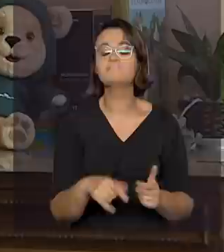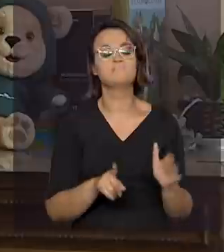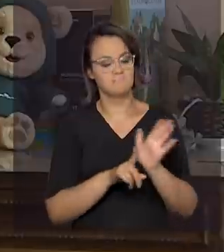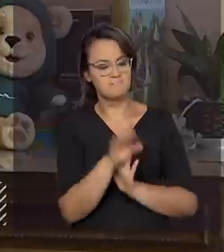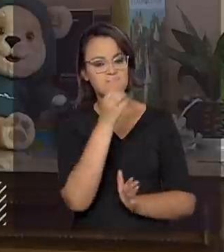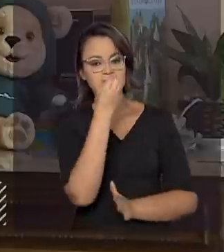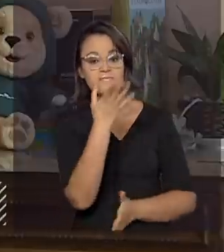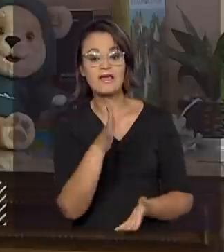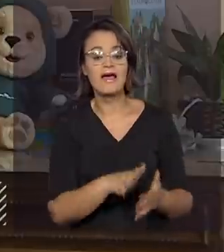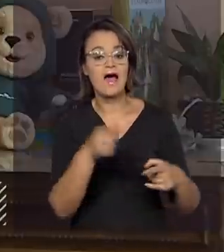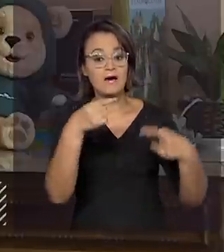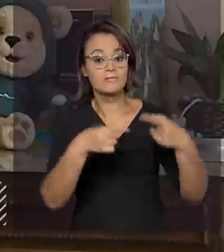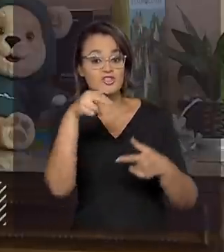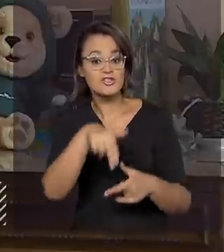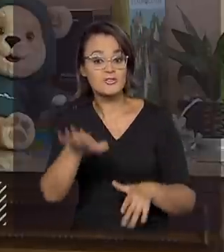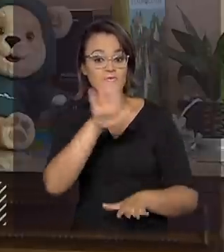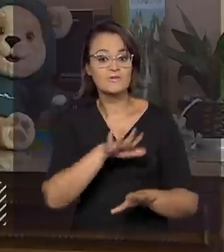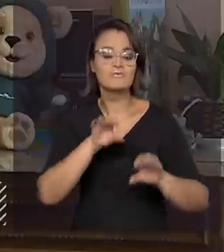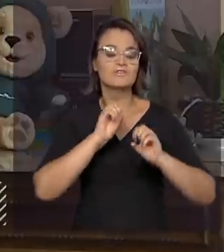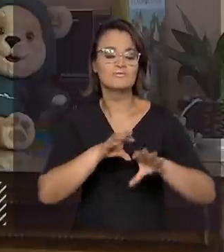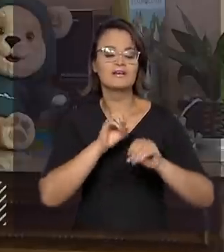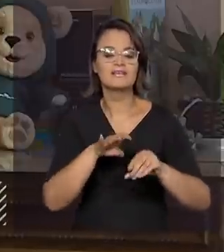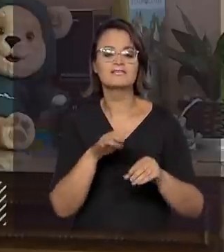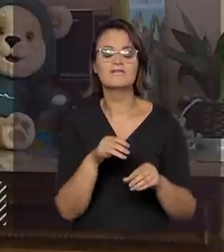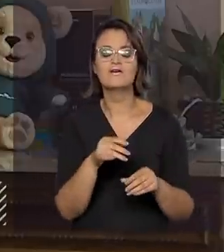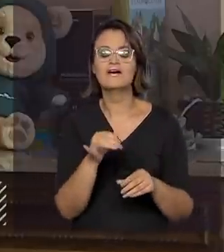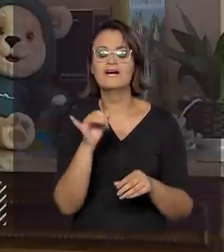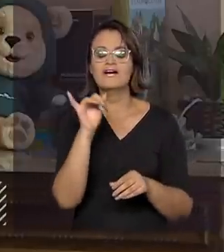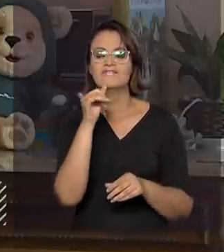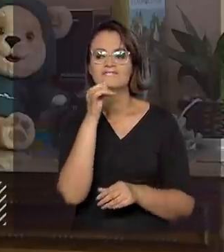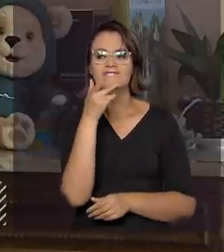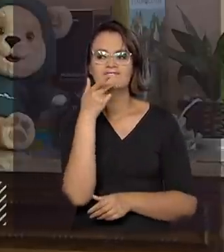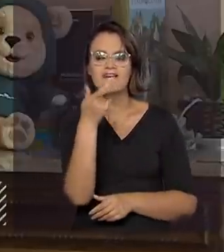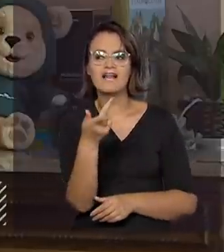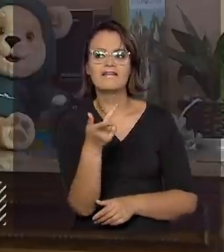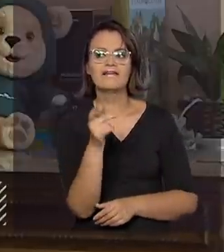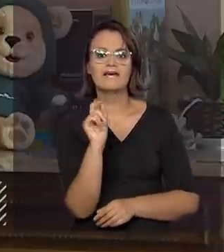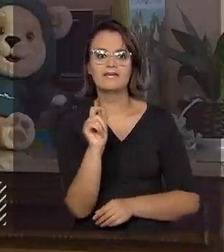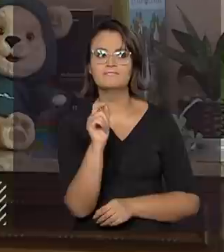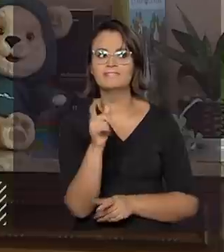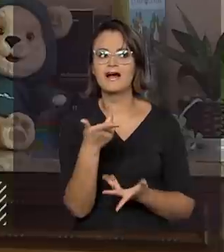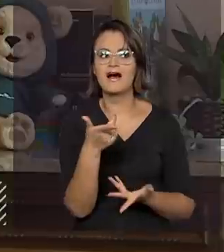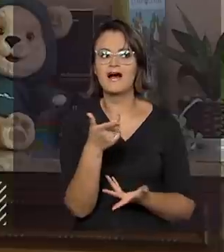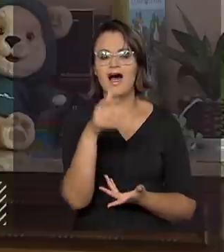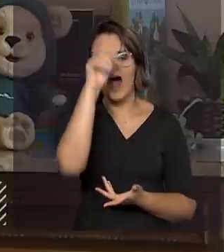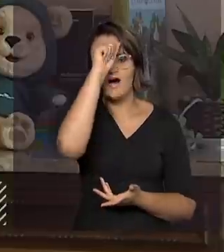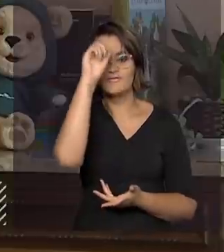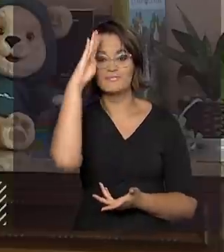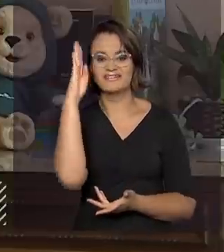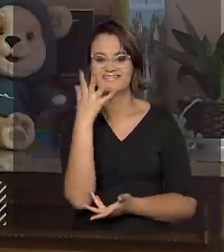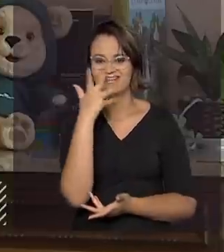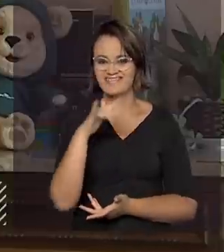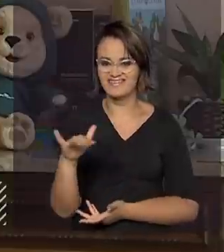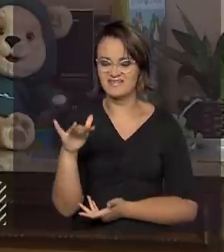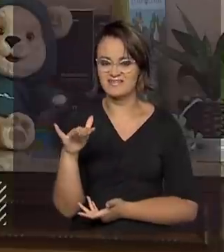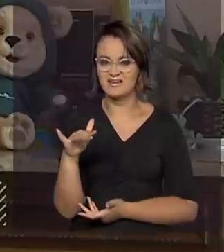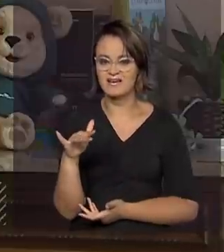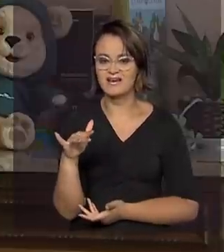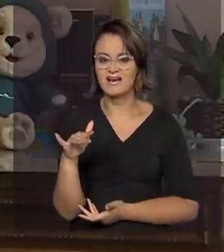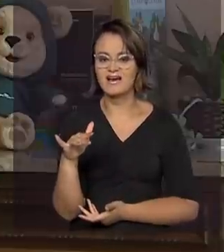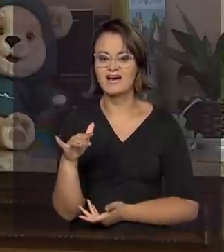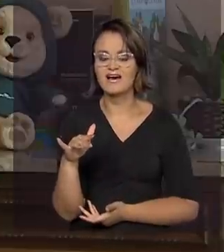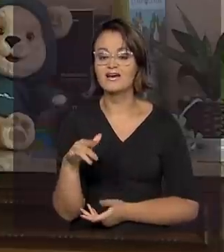pergunta. A Política Nacional de Alfabetização destaca que, para alfabetizar as crianças, nós